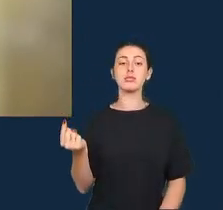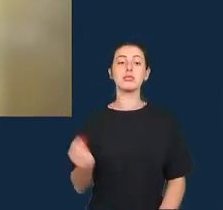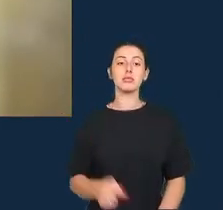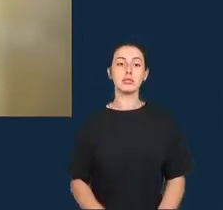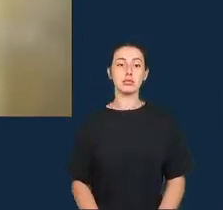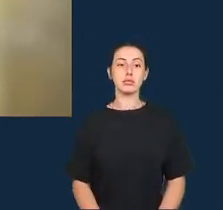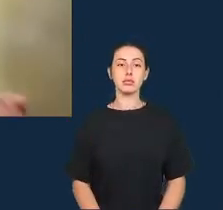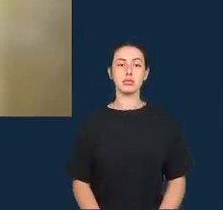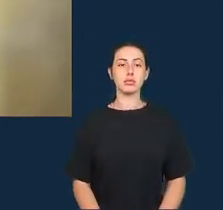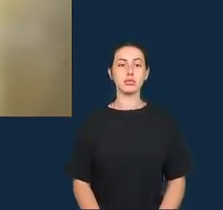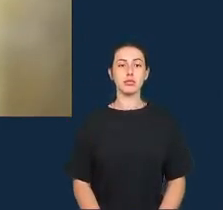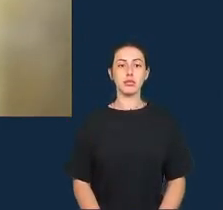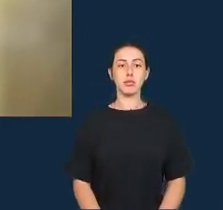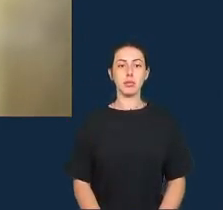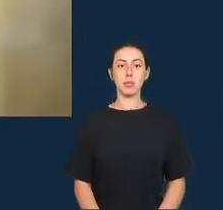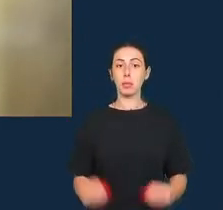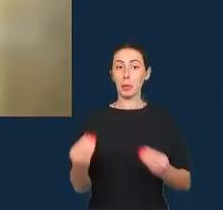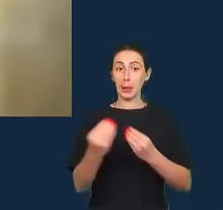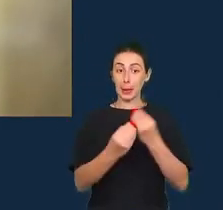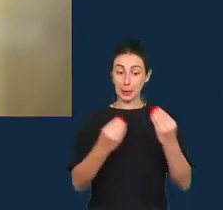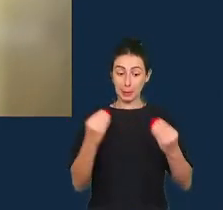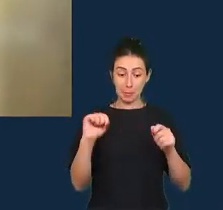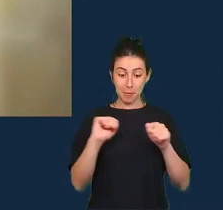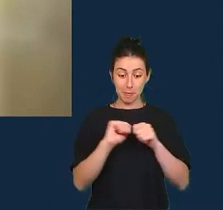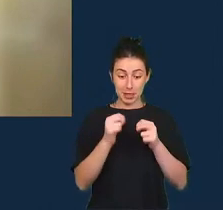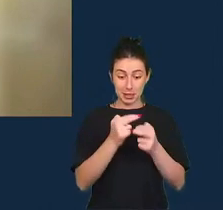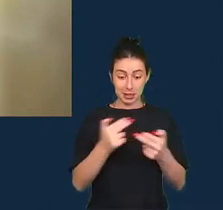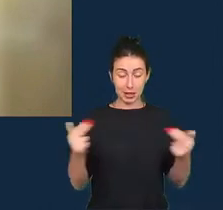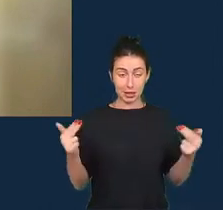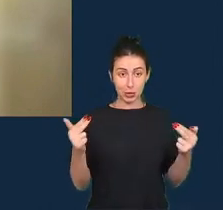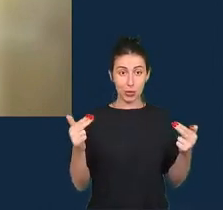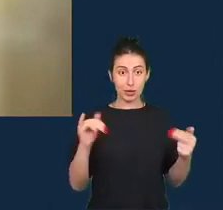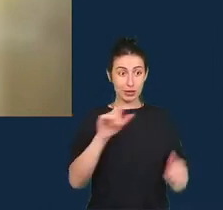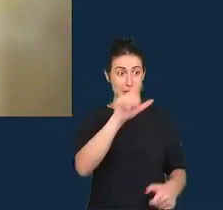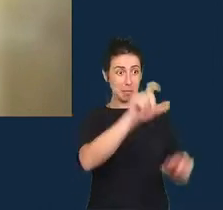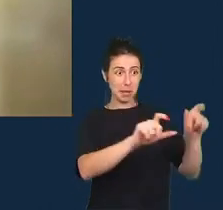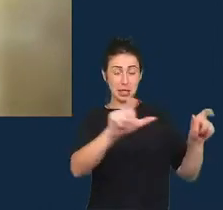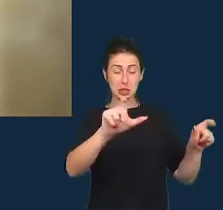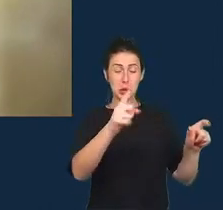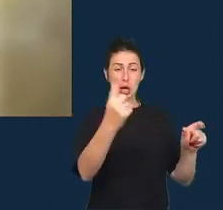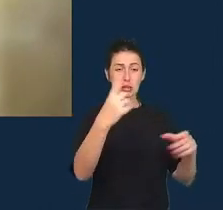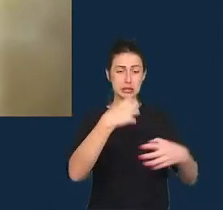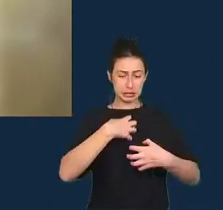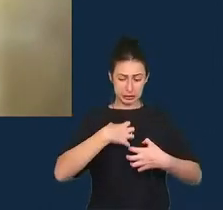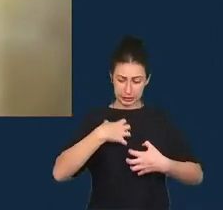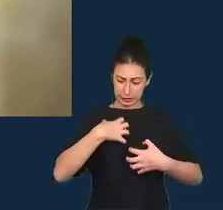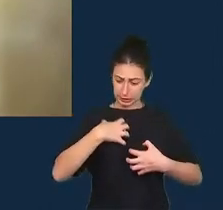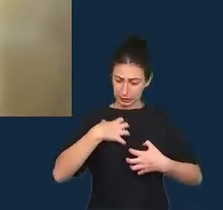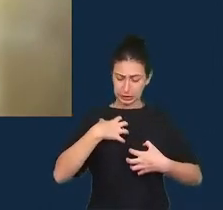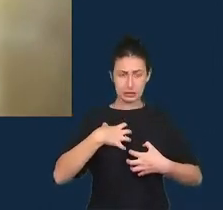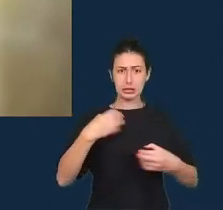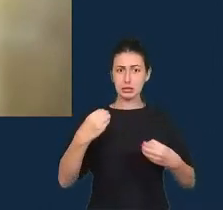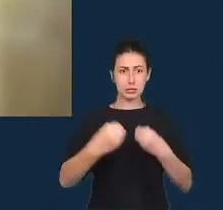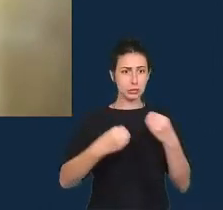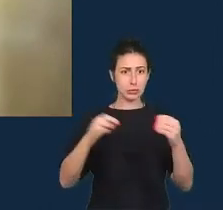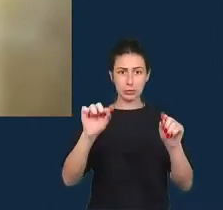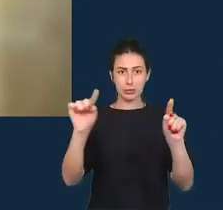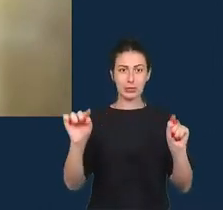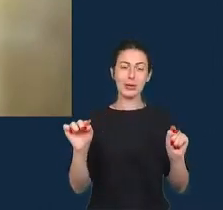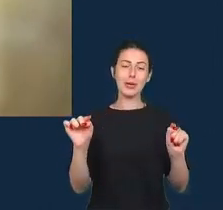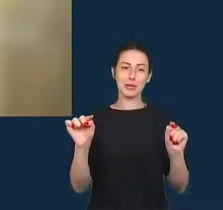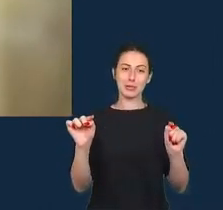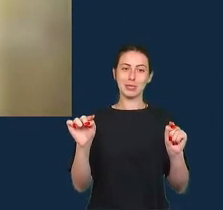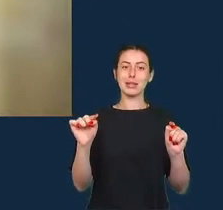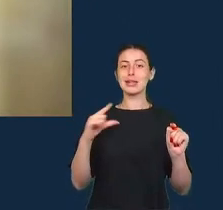como fazer isso de forma que as pessoas não fiquem zangadas foi isso que foi falado eu acho que isso nos remete ao trabalho de Mona